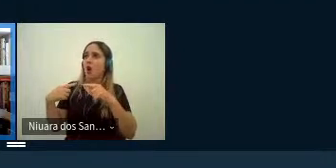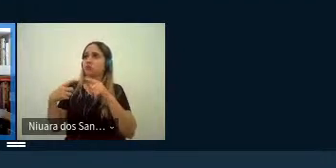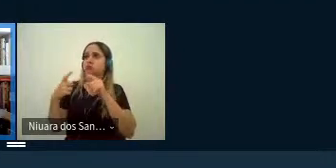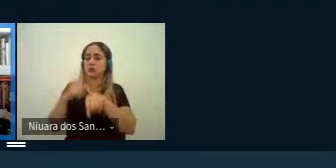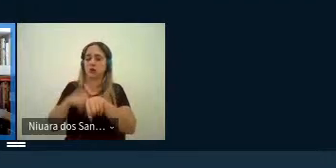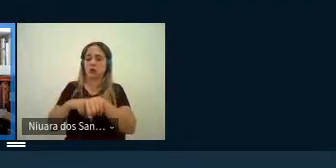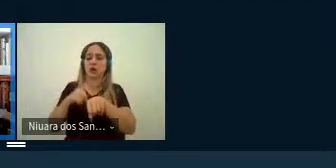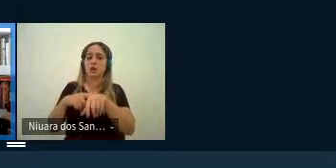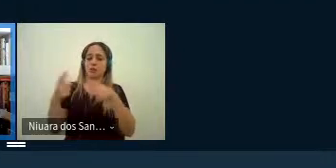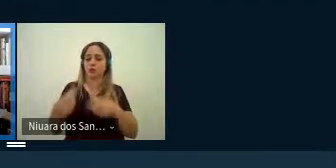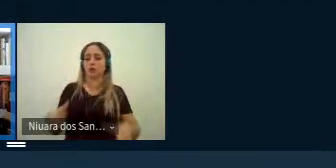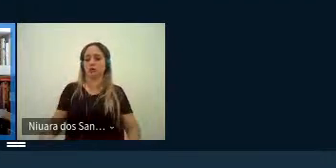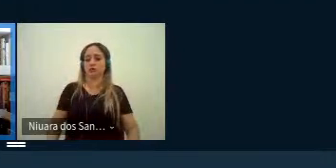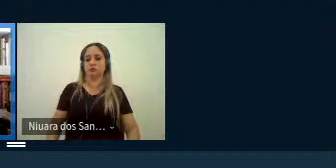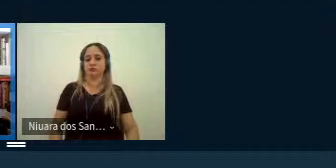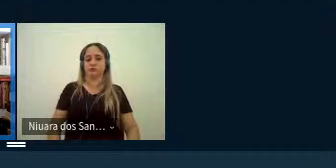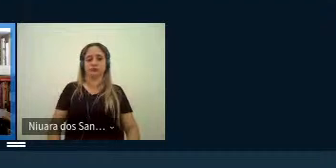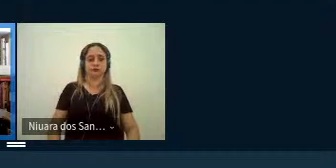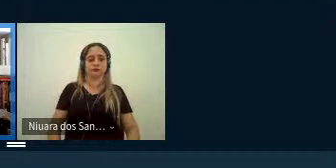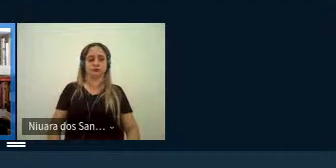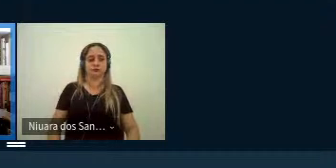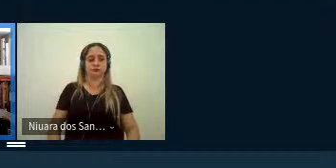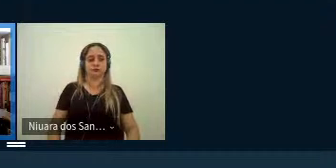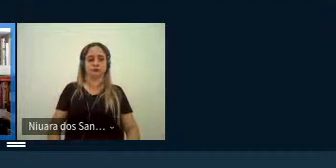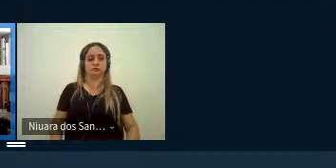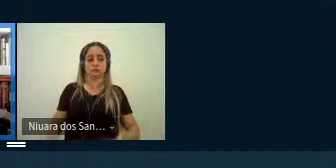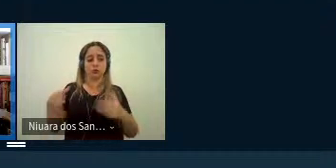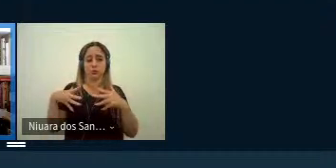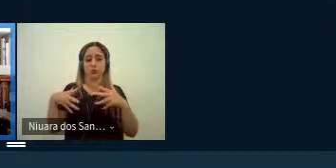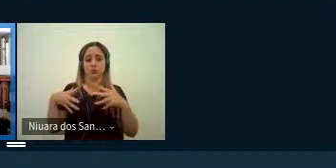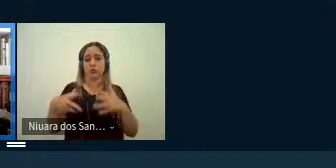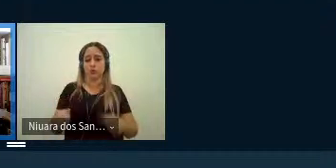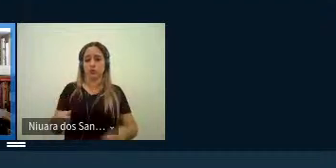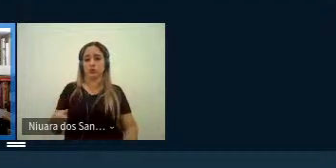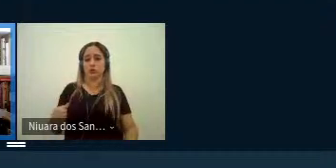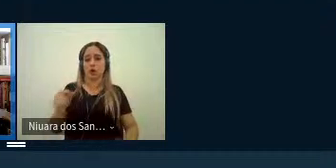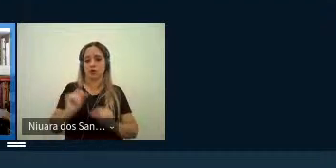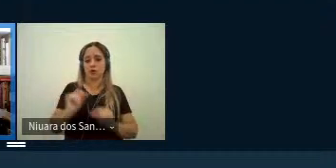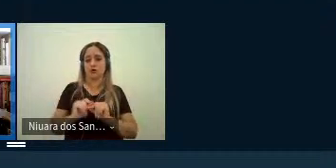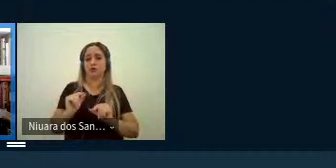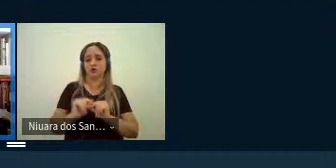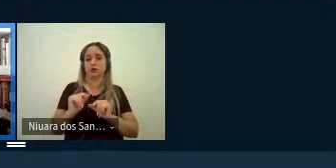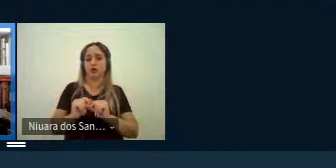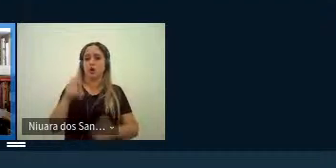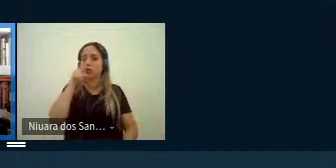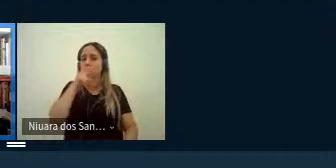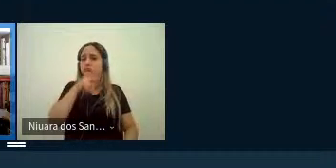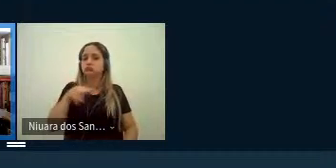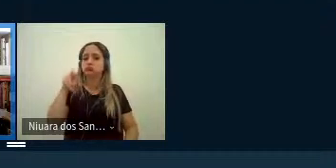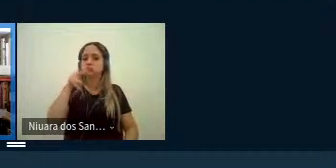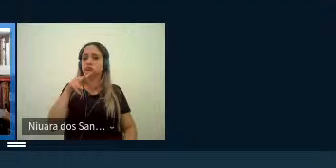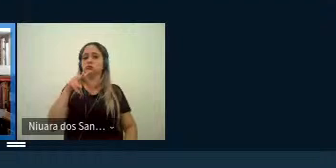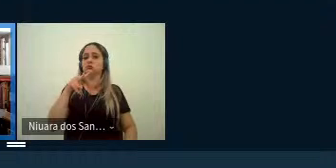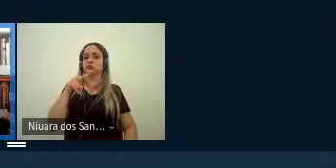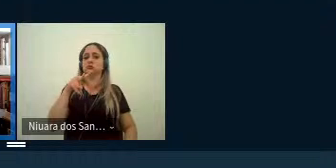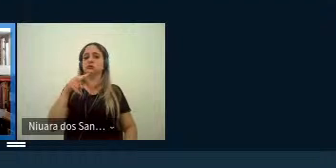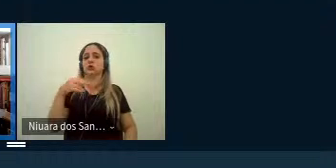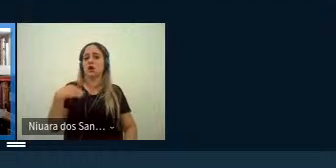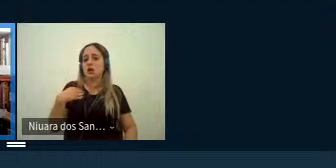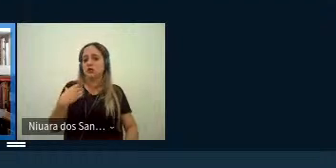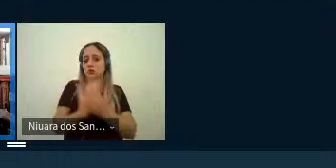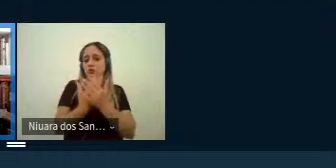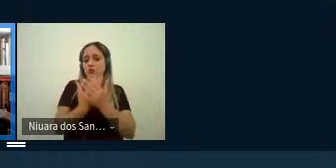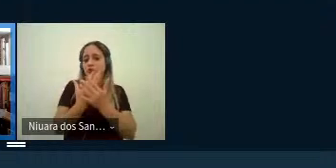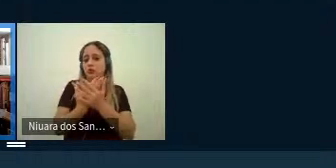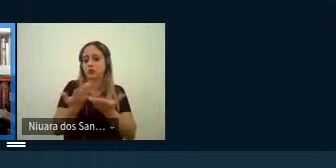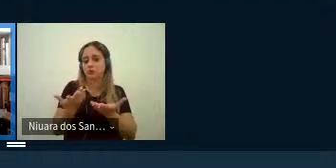né então isso tudo é realizado em uma perspectiva analítica ou seja o gênero